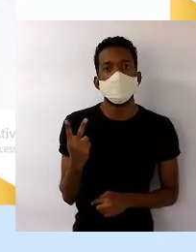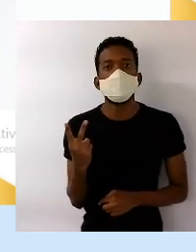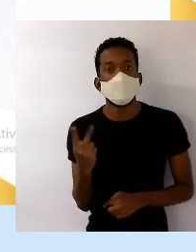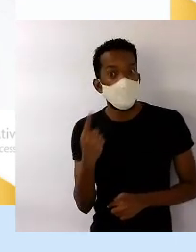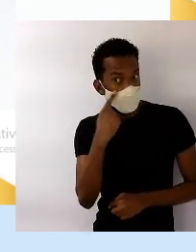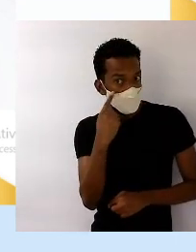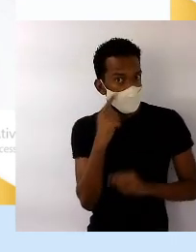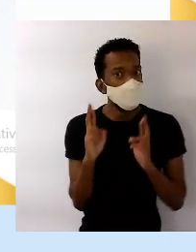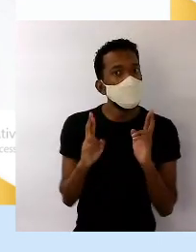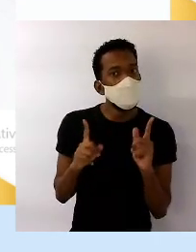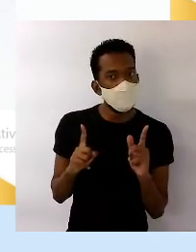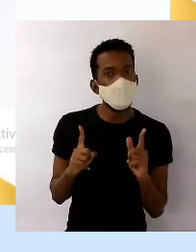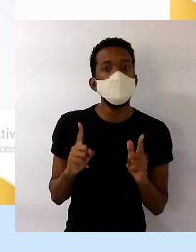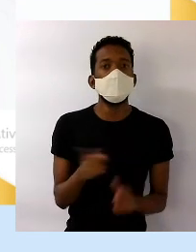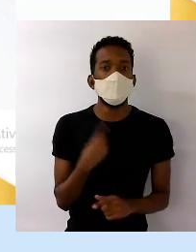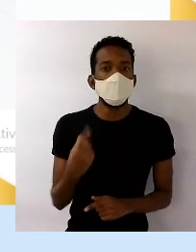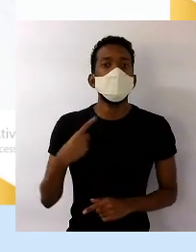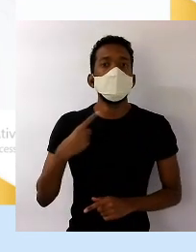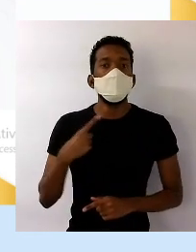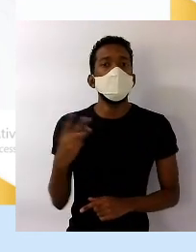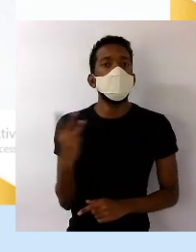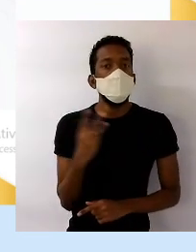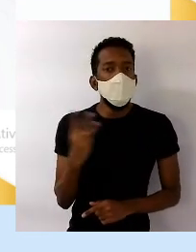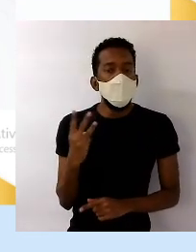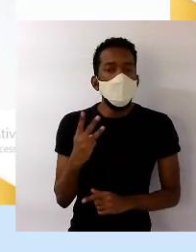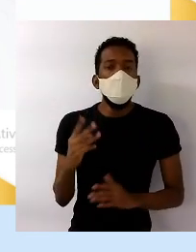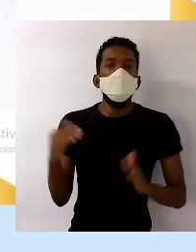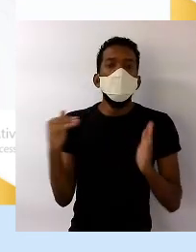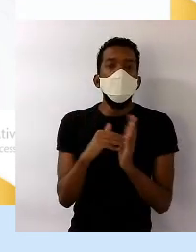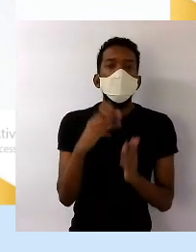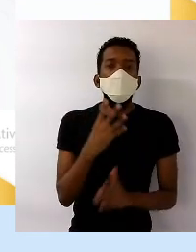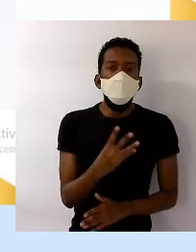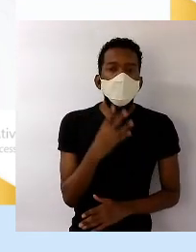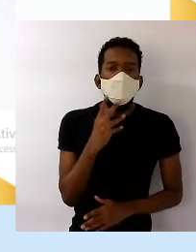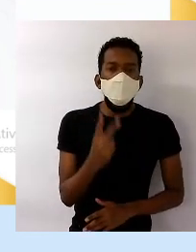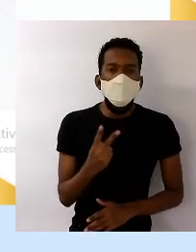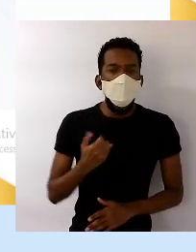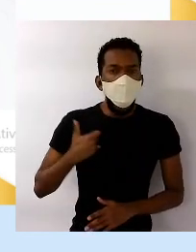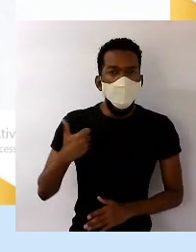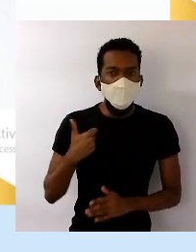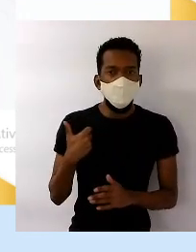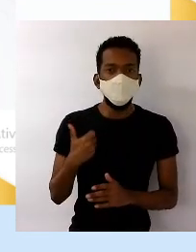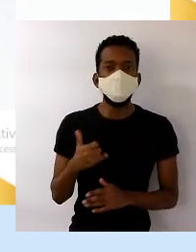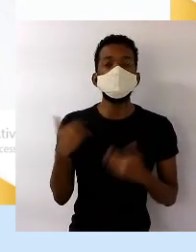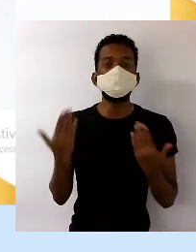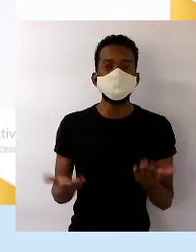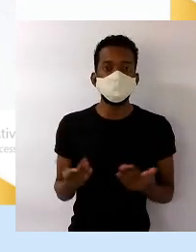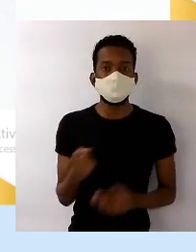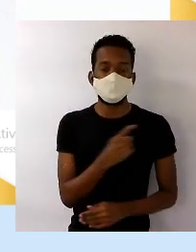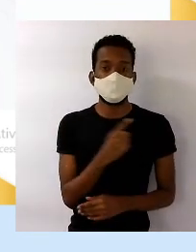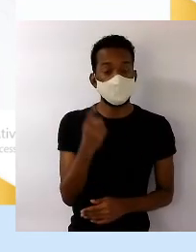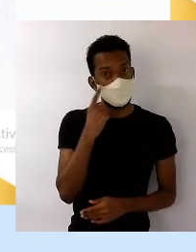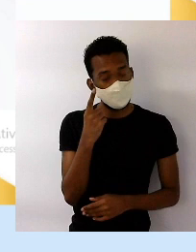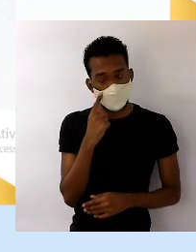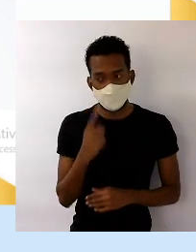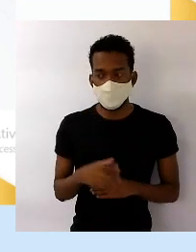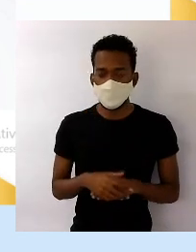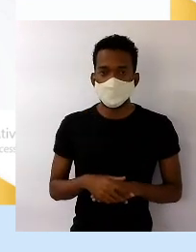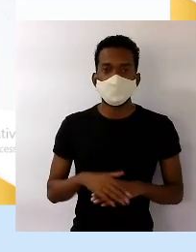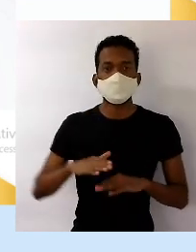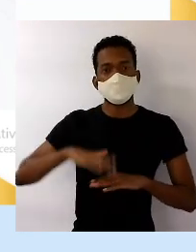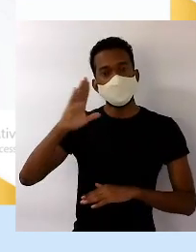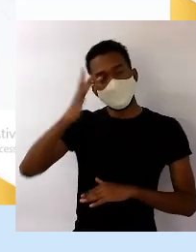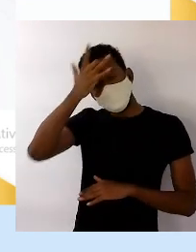diferença, que a gente estava de 33 já vai para 42 anos. Ou seja, mais